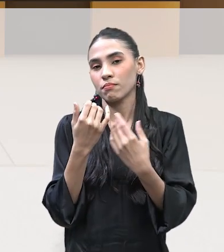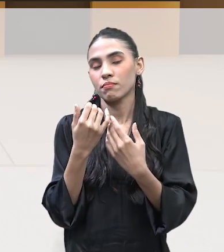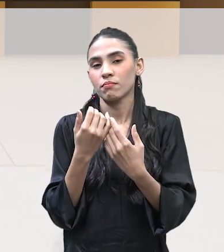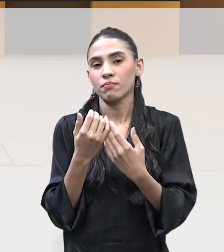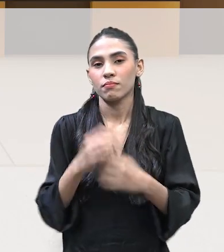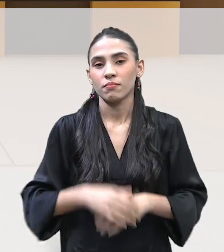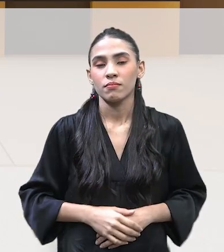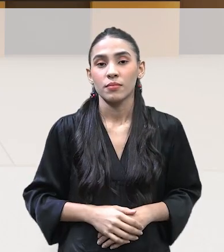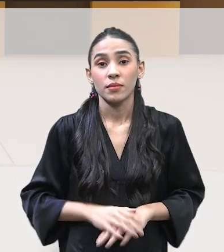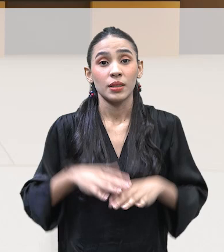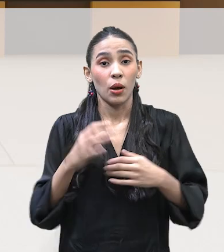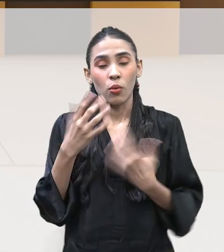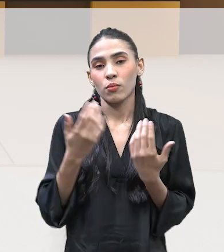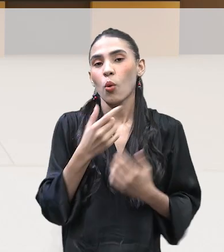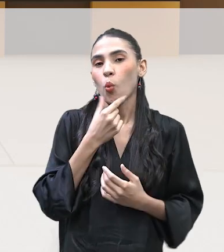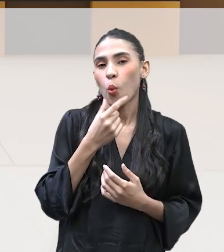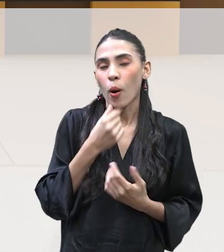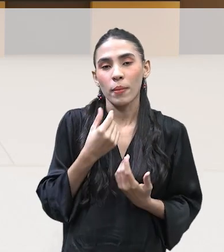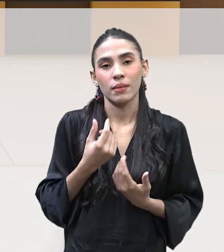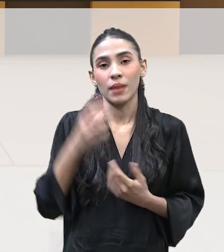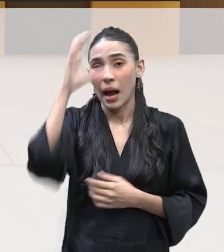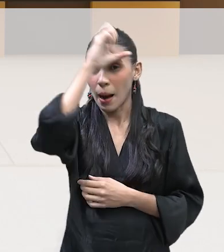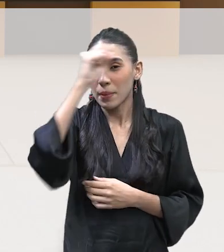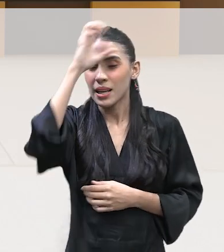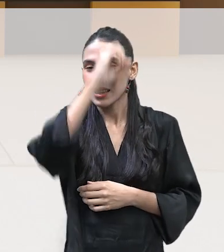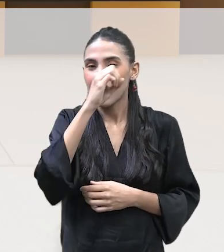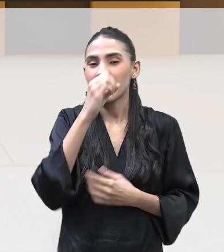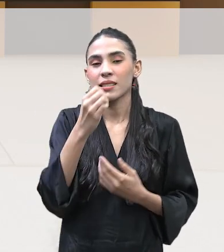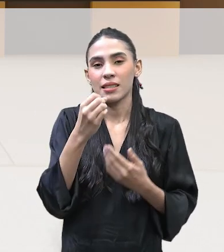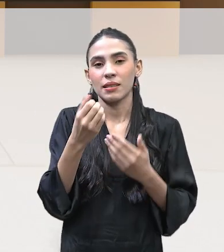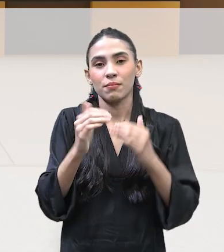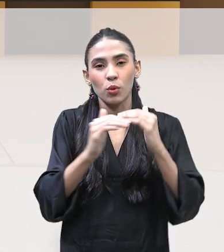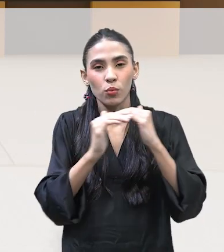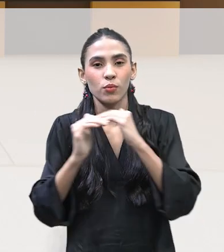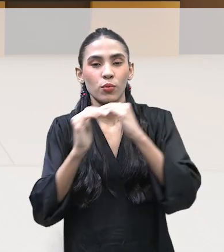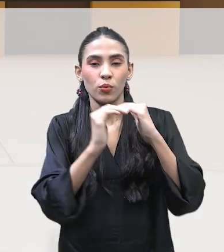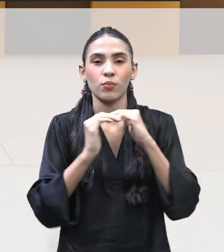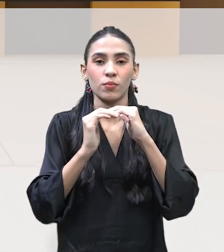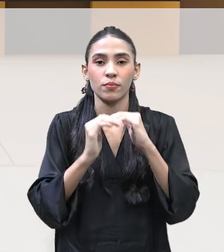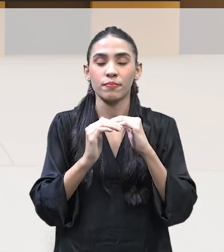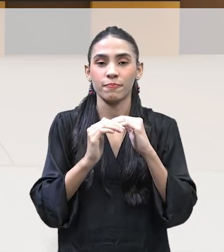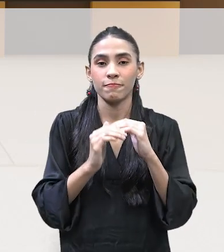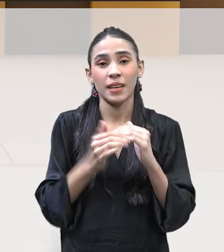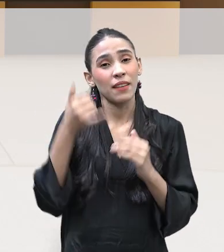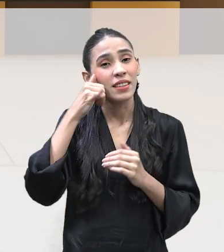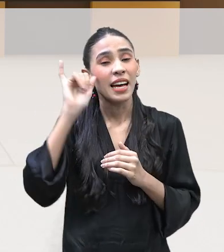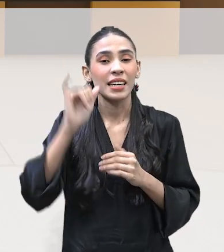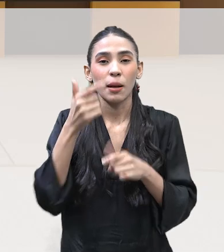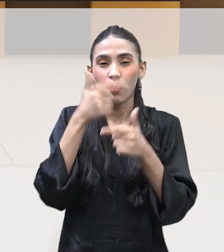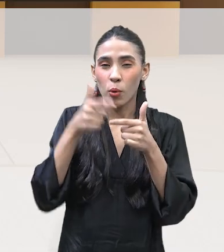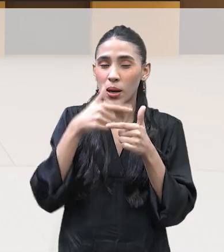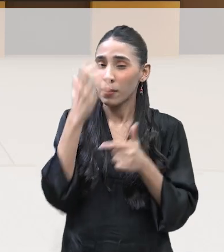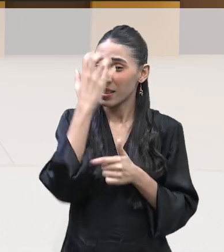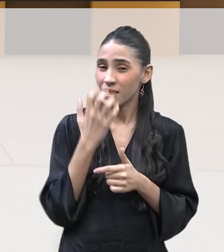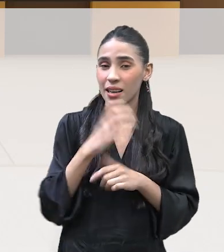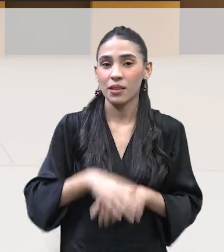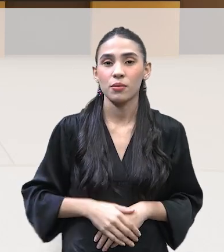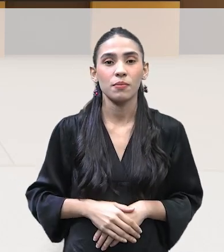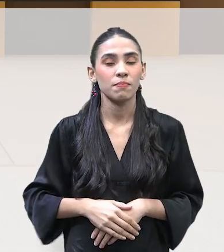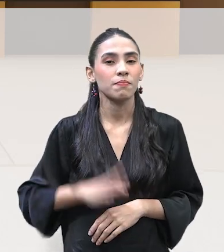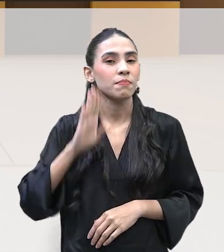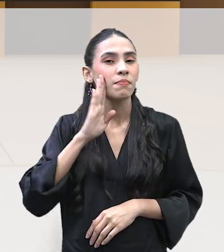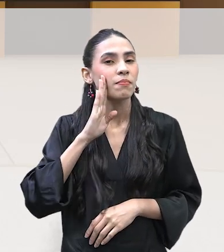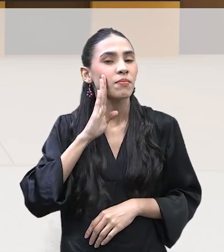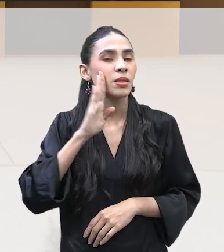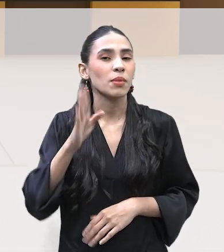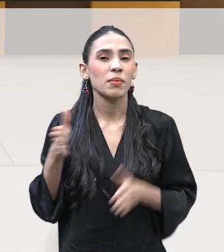E se o homem aprendesse a viver em harmonia... Sustentavelmente, nós não teríamos tantos problemas, né? Exatamente. Principalmente agora, período